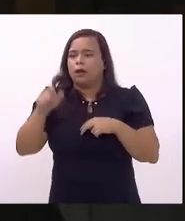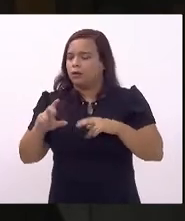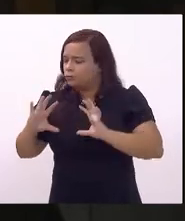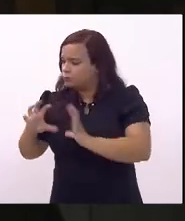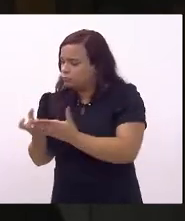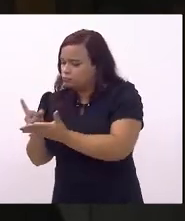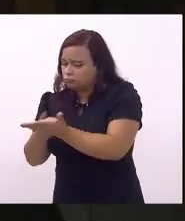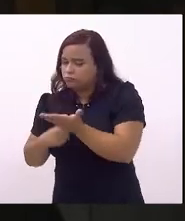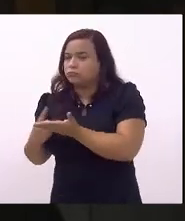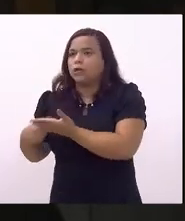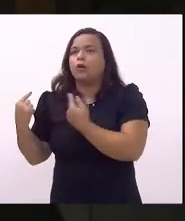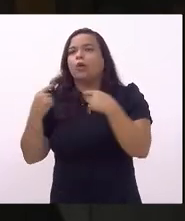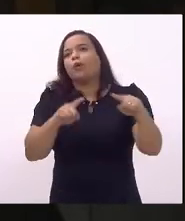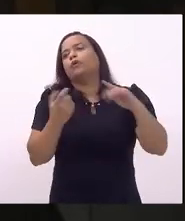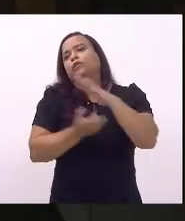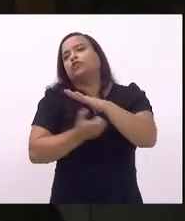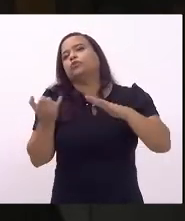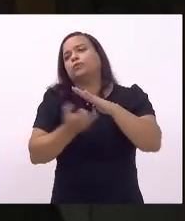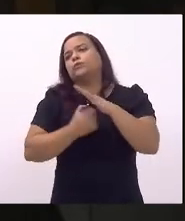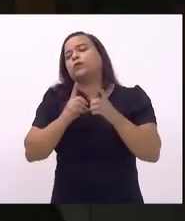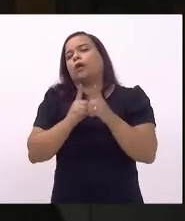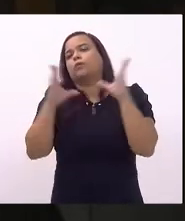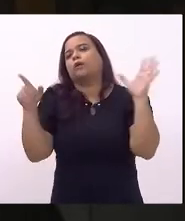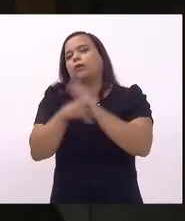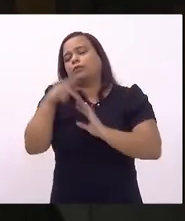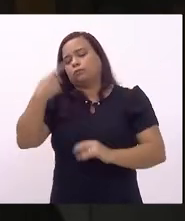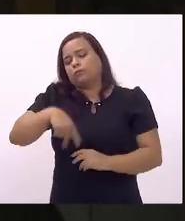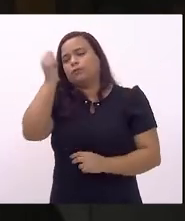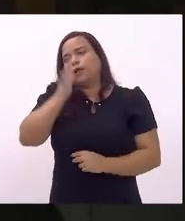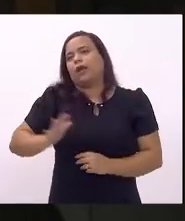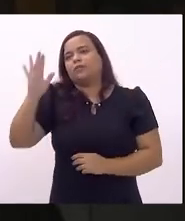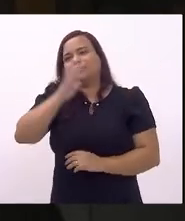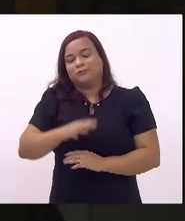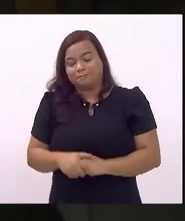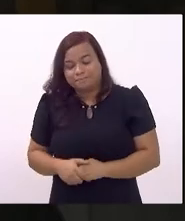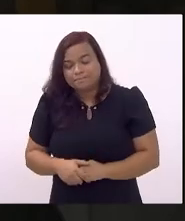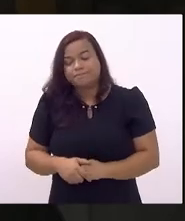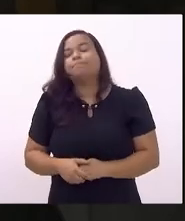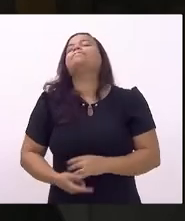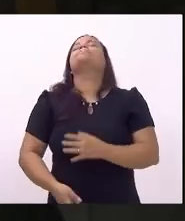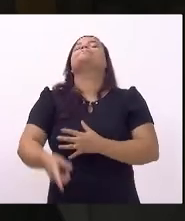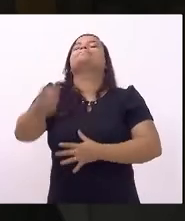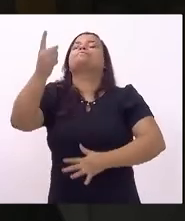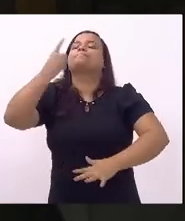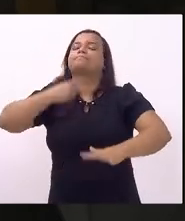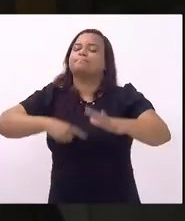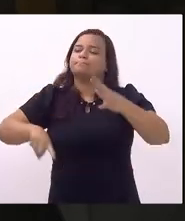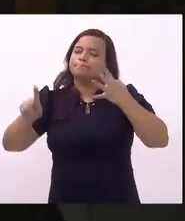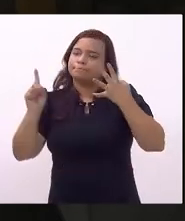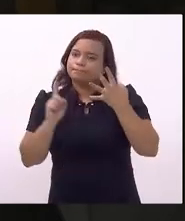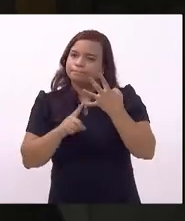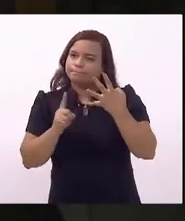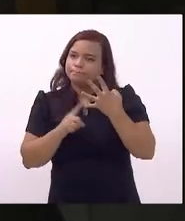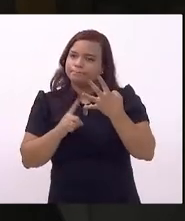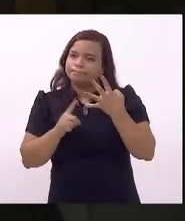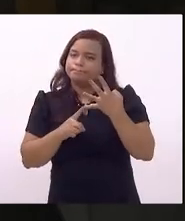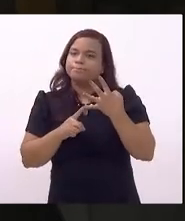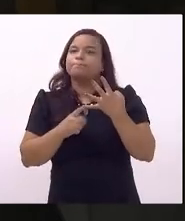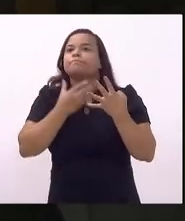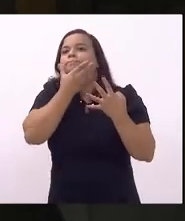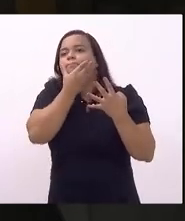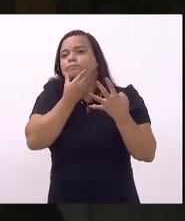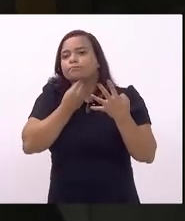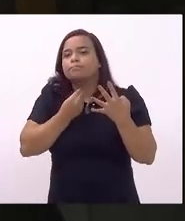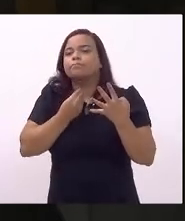contra as instituições democráticas no Brasil depois disso assumiu o MEC o ministro